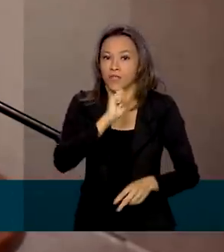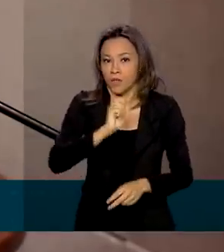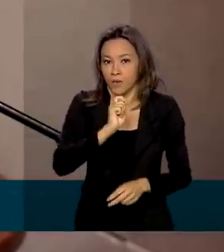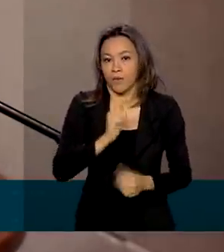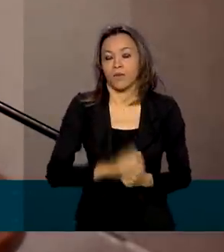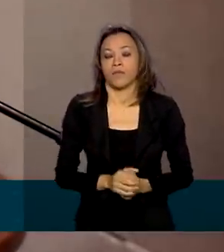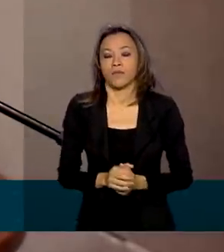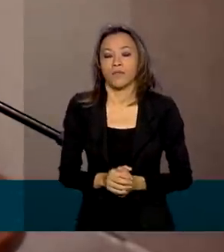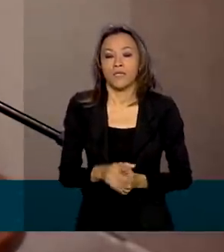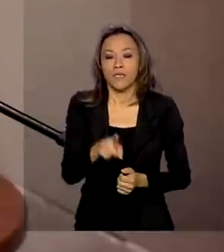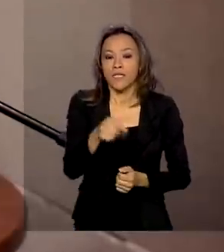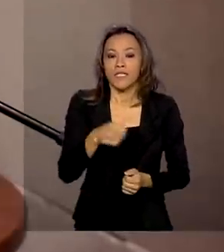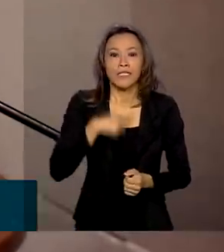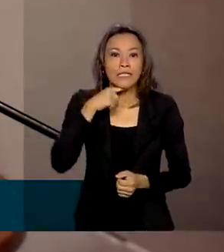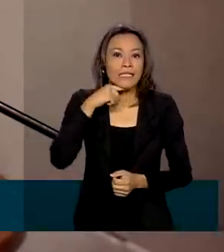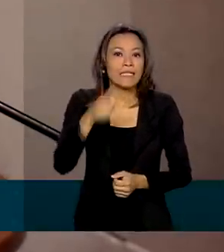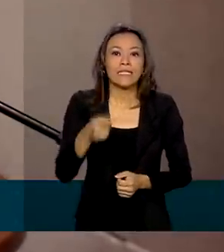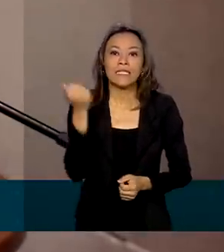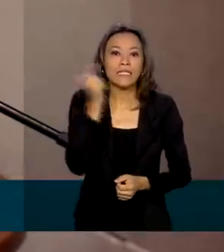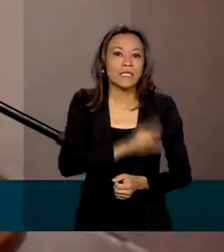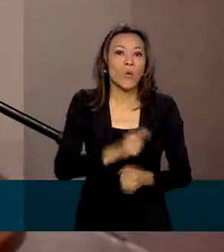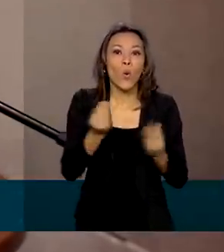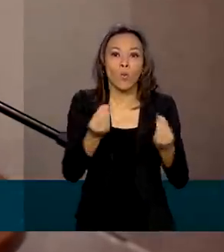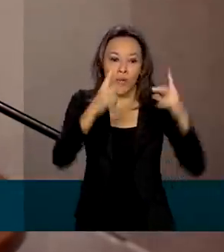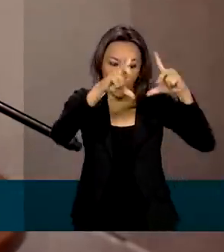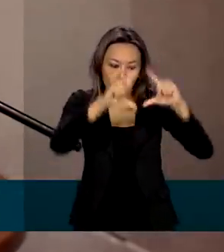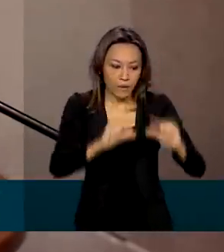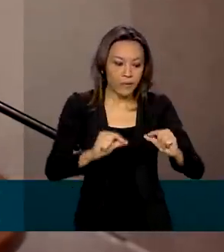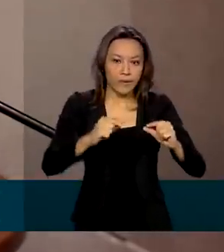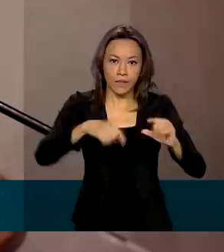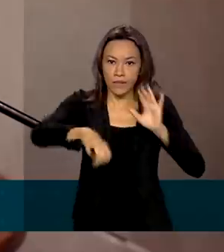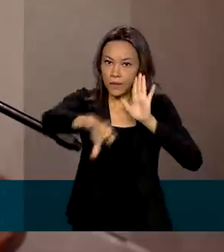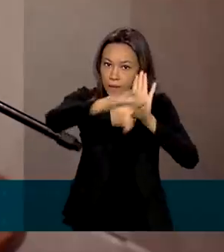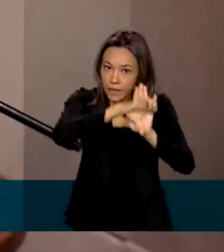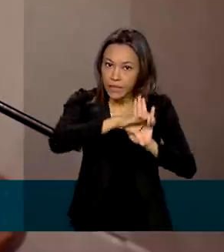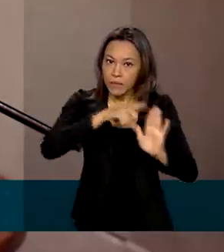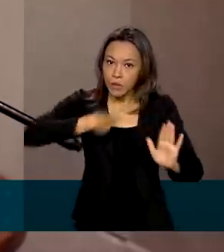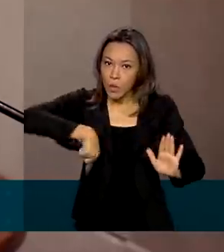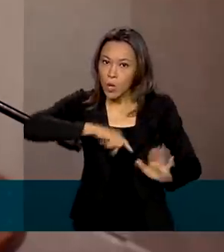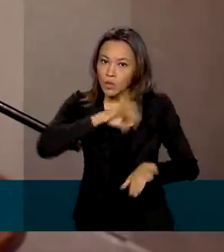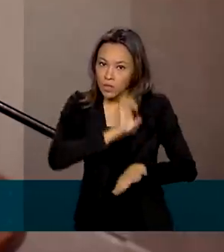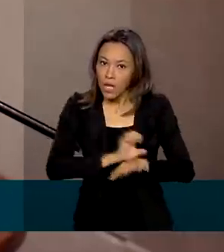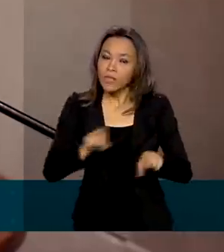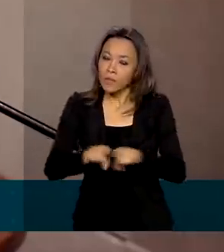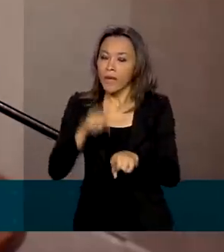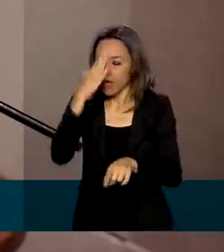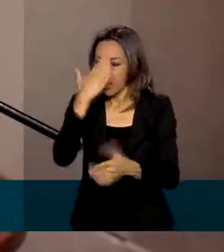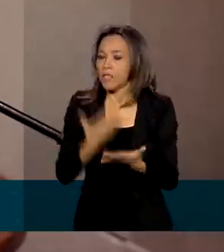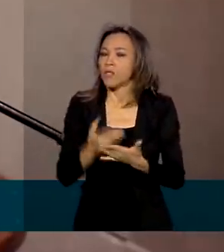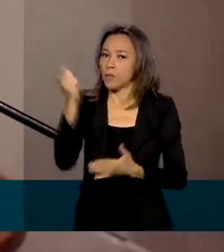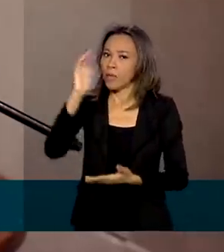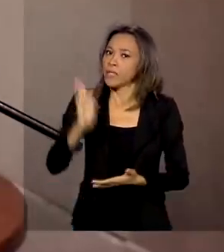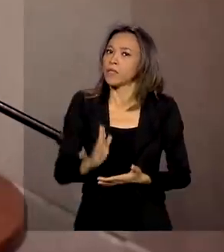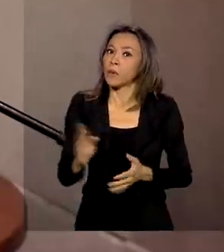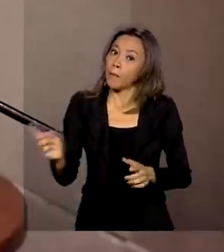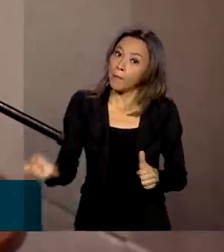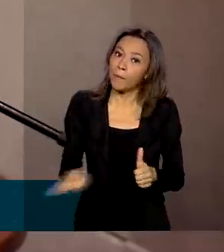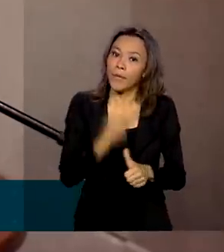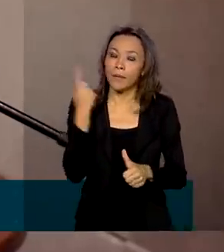há como reduzir os índices de criminalidade em nosso estado e acredito que no Brasil sem um combate